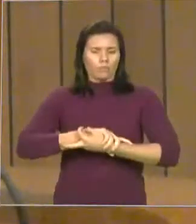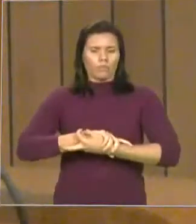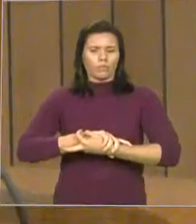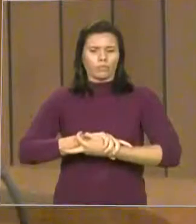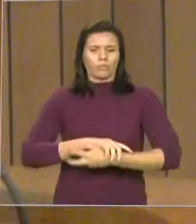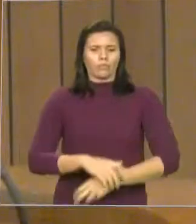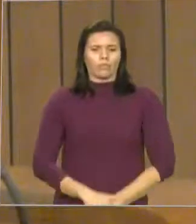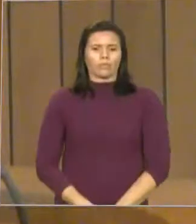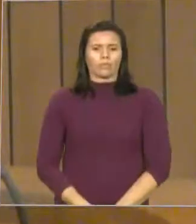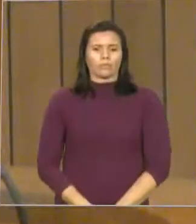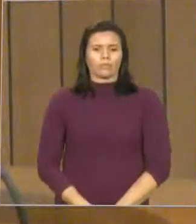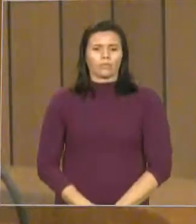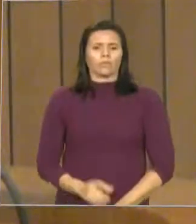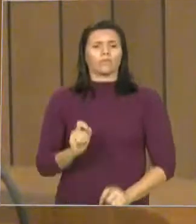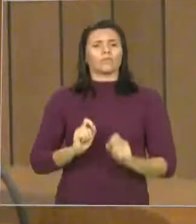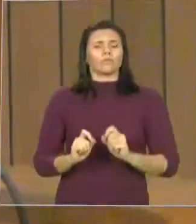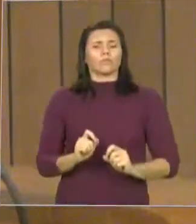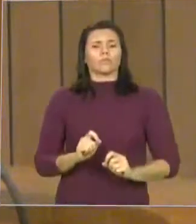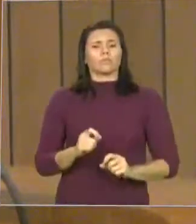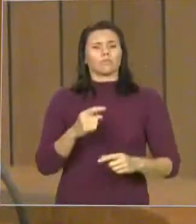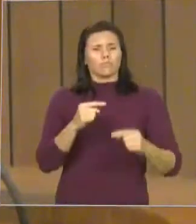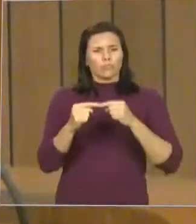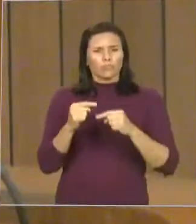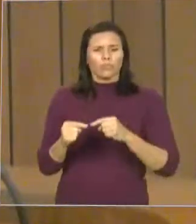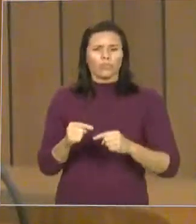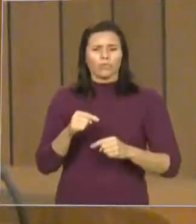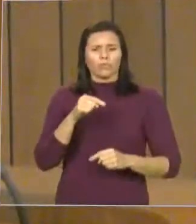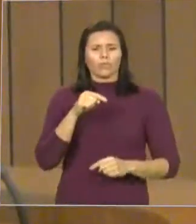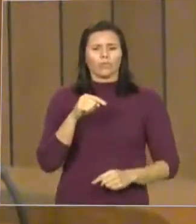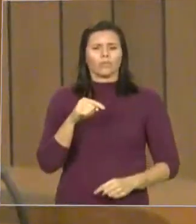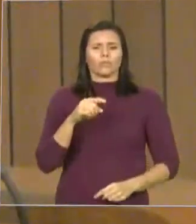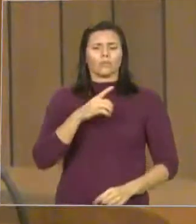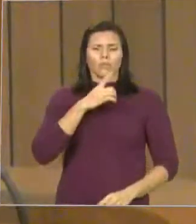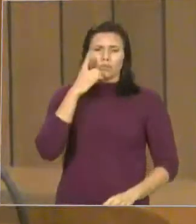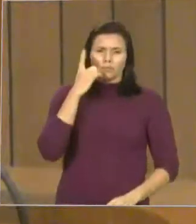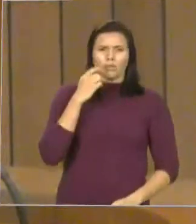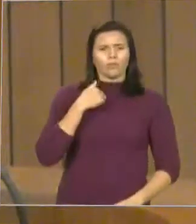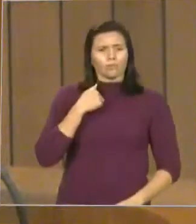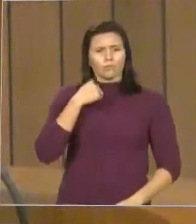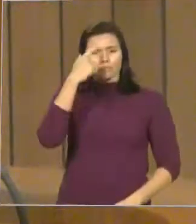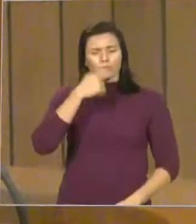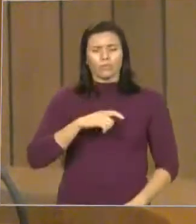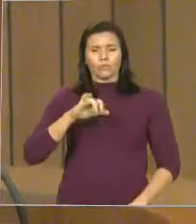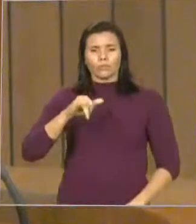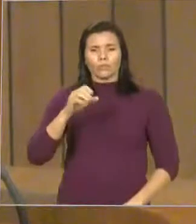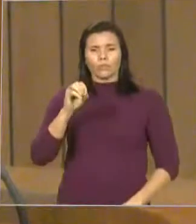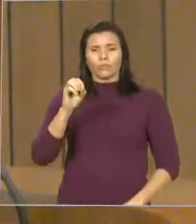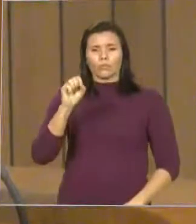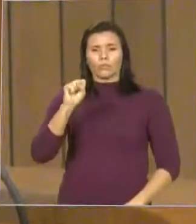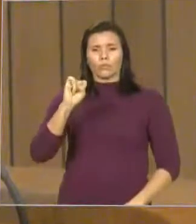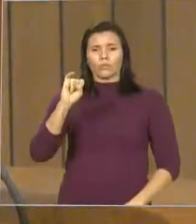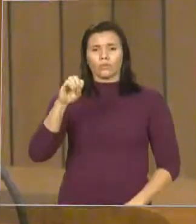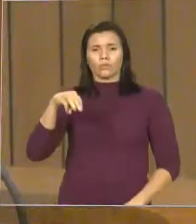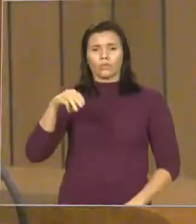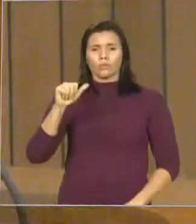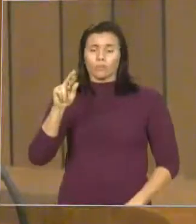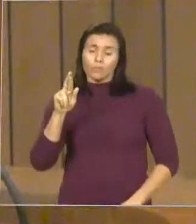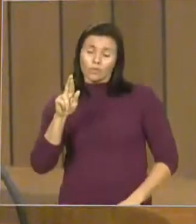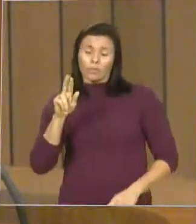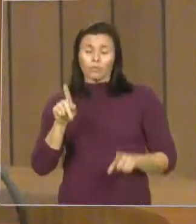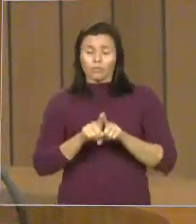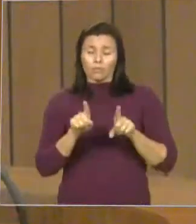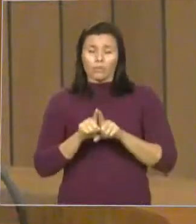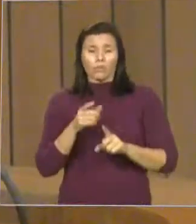grande aliança política entre o deputado Josimar, a prefeita Cláudia, o governador Flávio